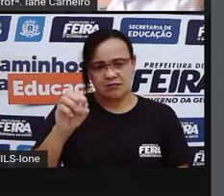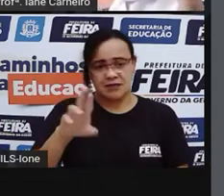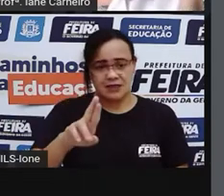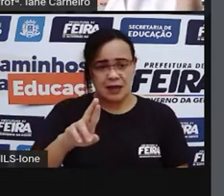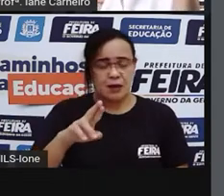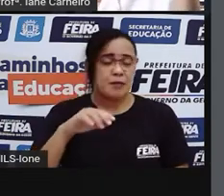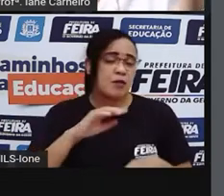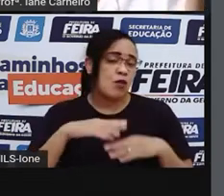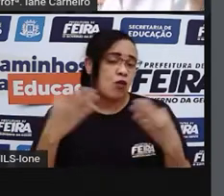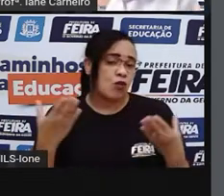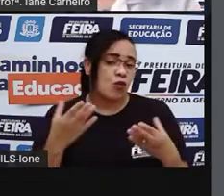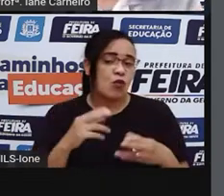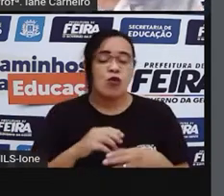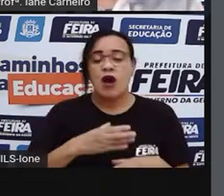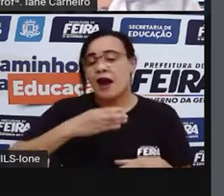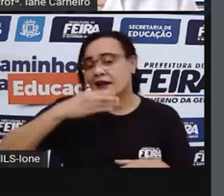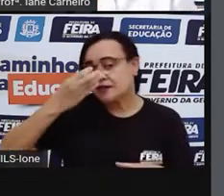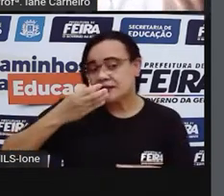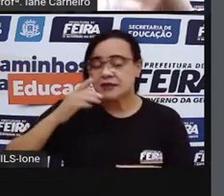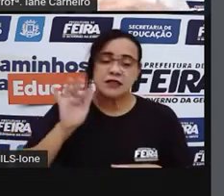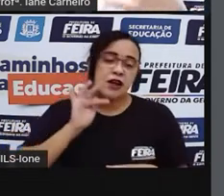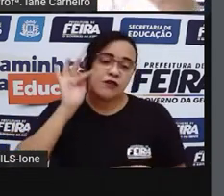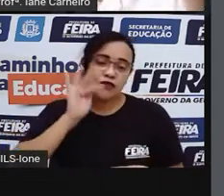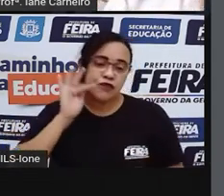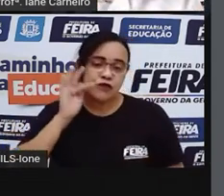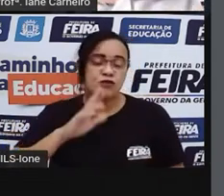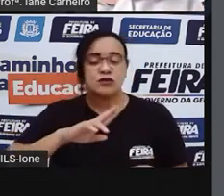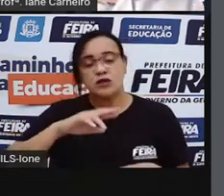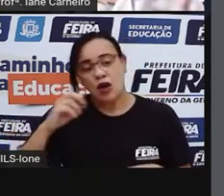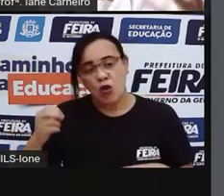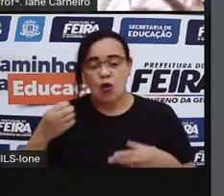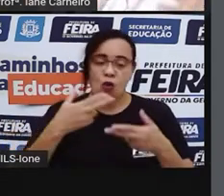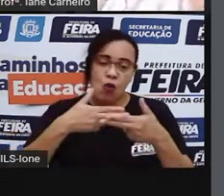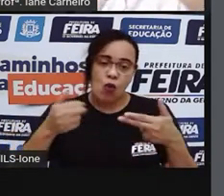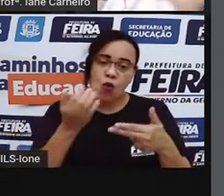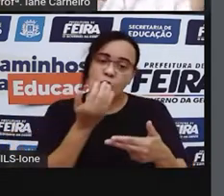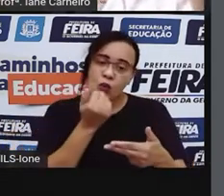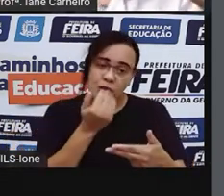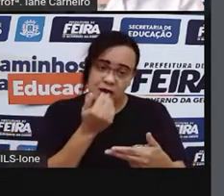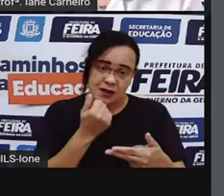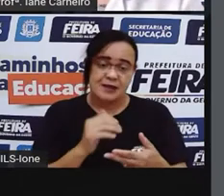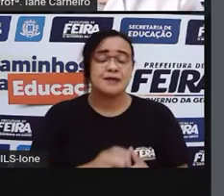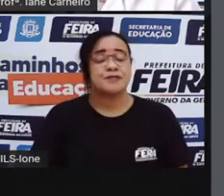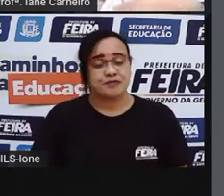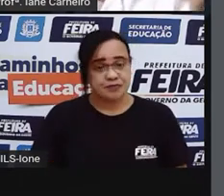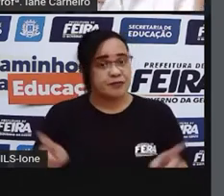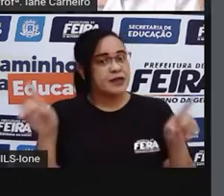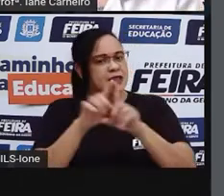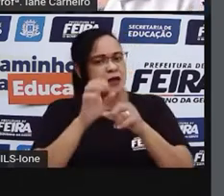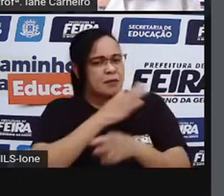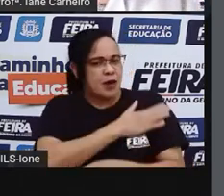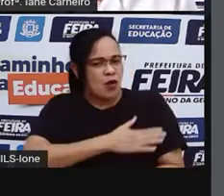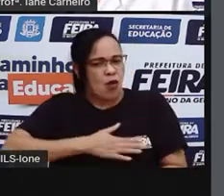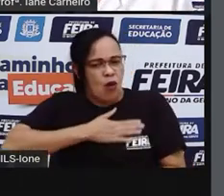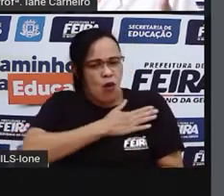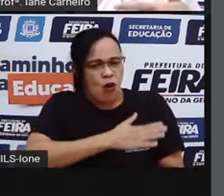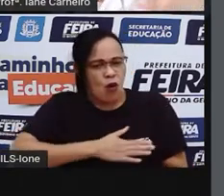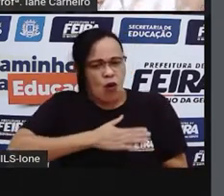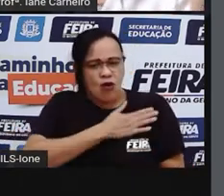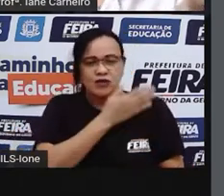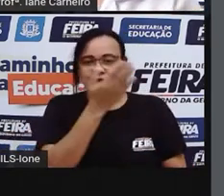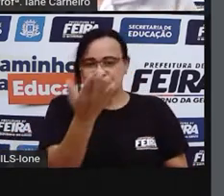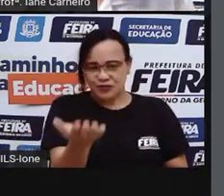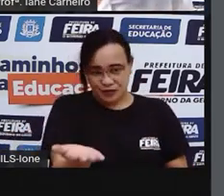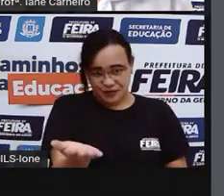o gosto que essa fruta tem? Também tem o gosto, que é o gostar, né? O gosto de você,